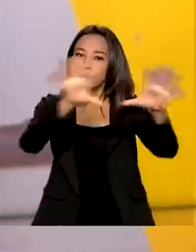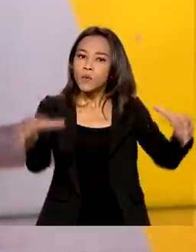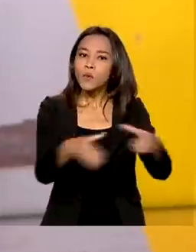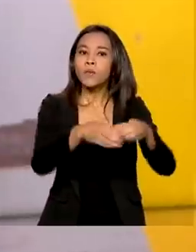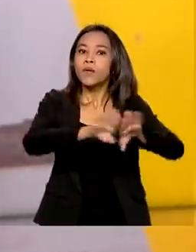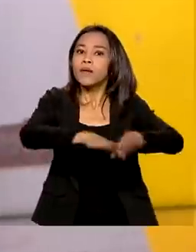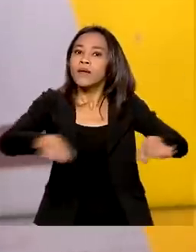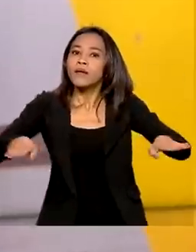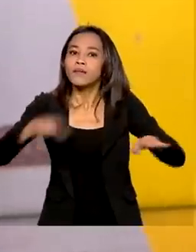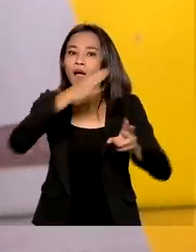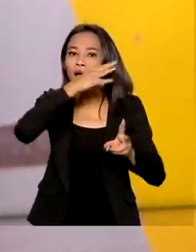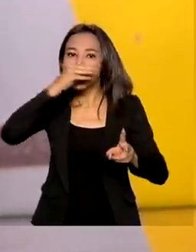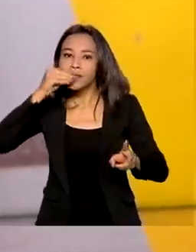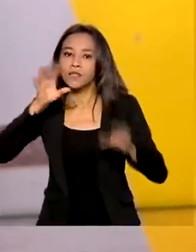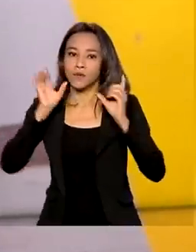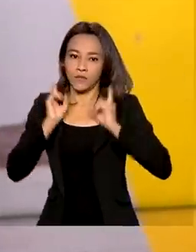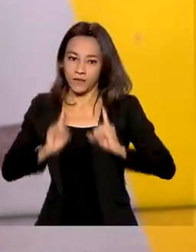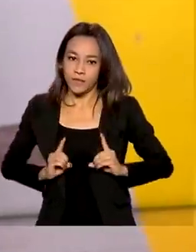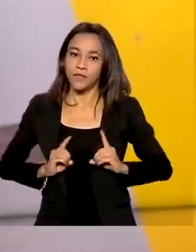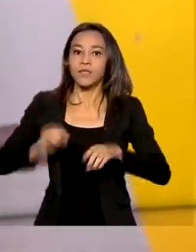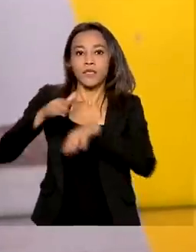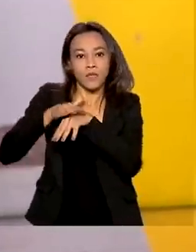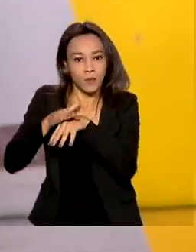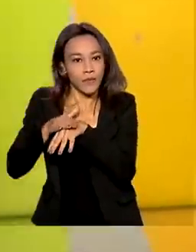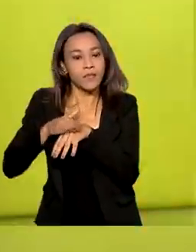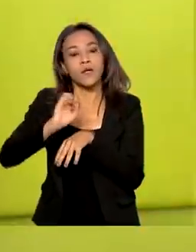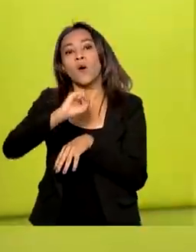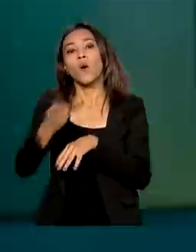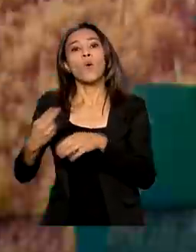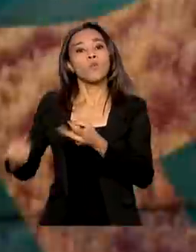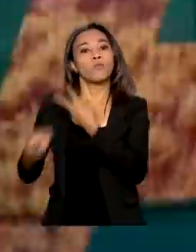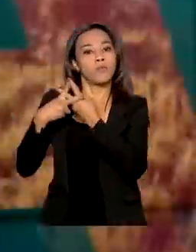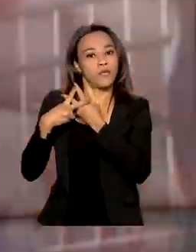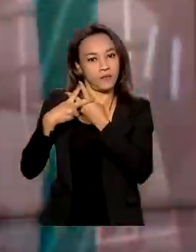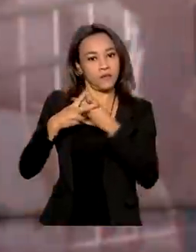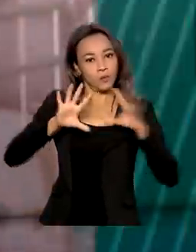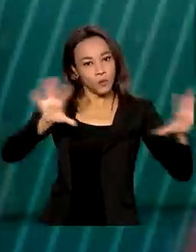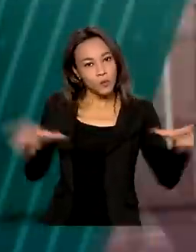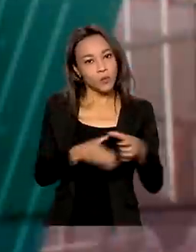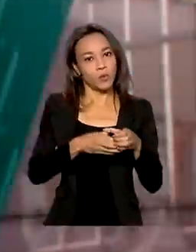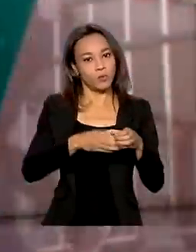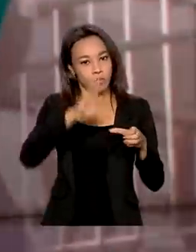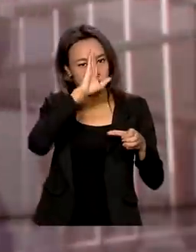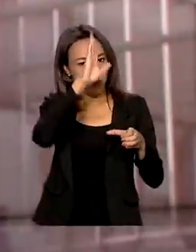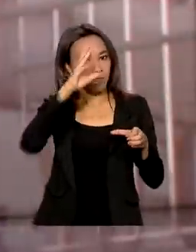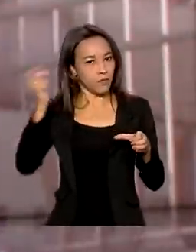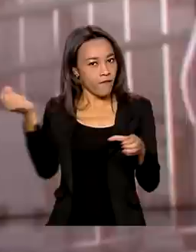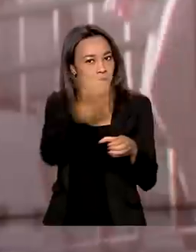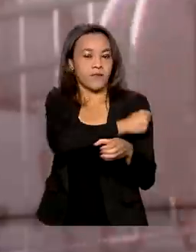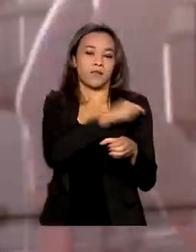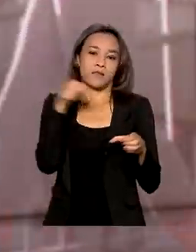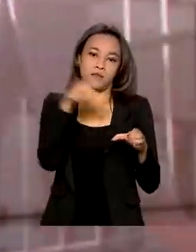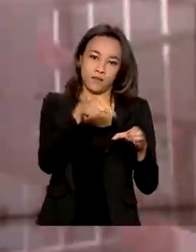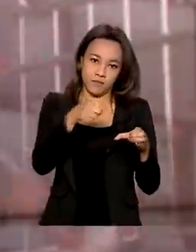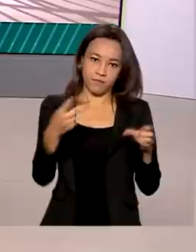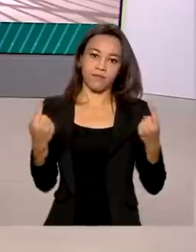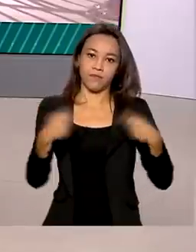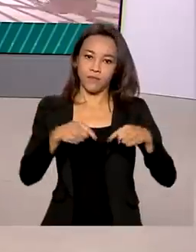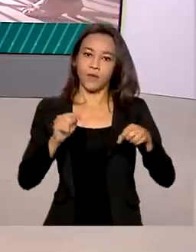e adolescentes com deficiência, com morbidades ou privados de liberdade no grupo prioritário da vacinação contra a Covid.